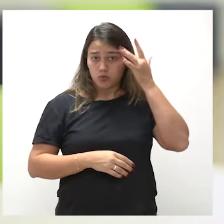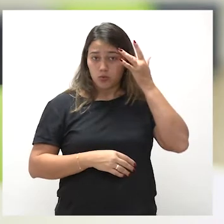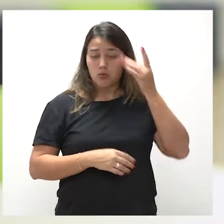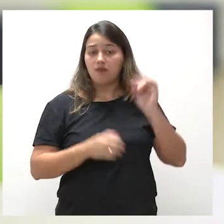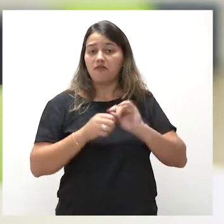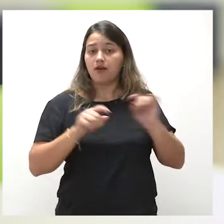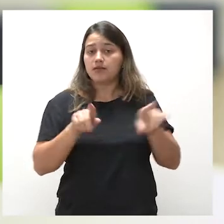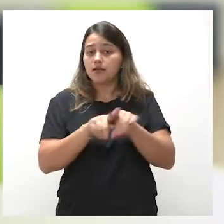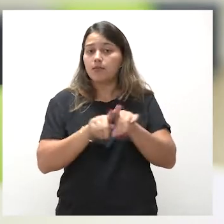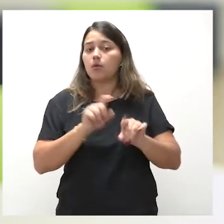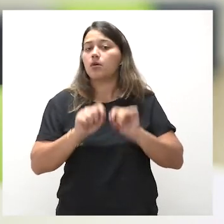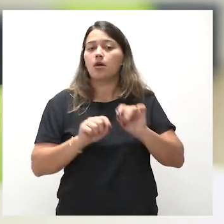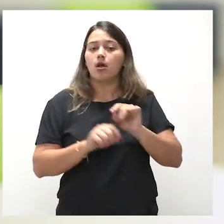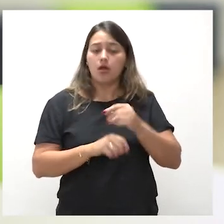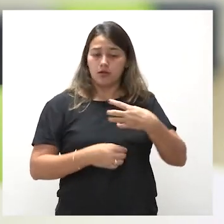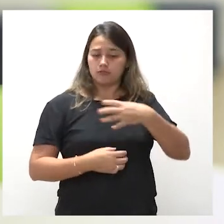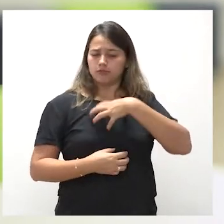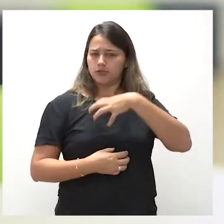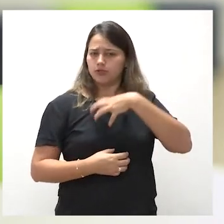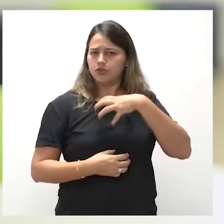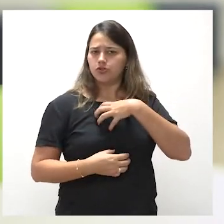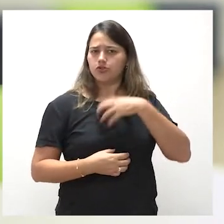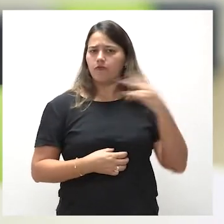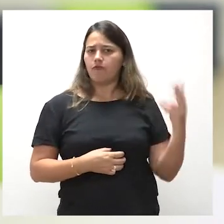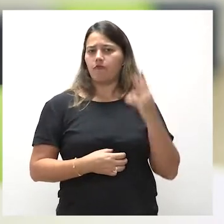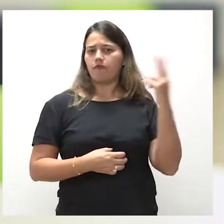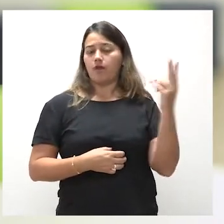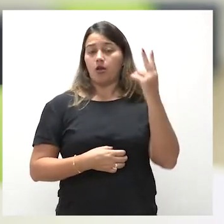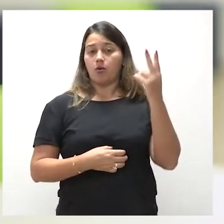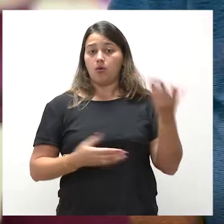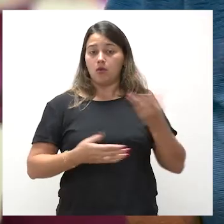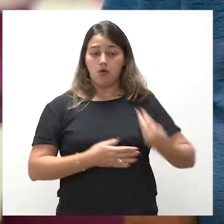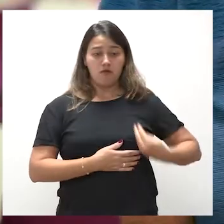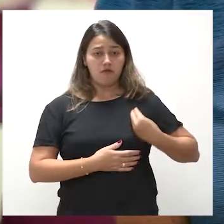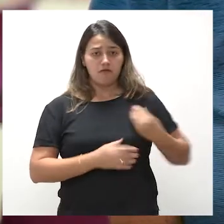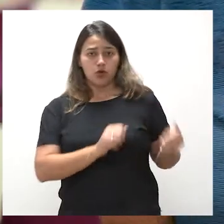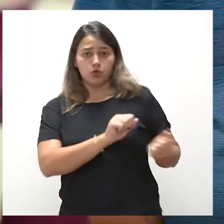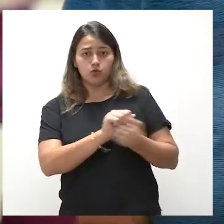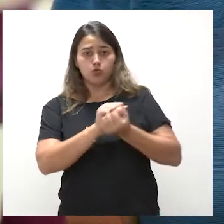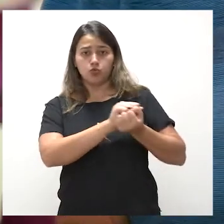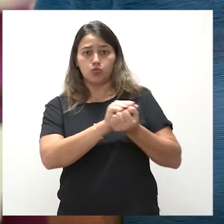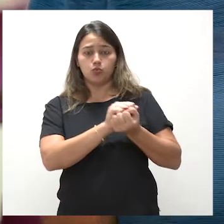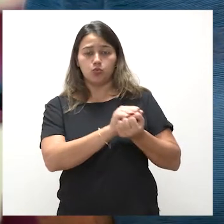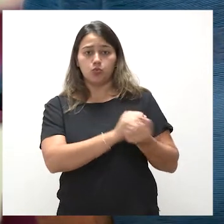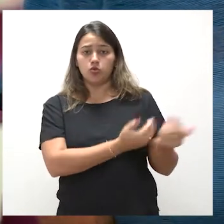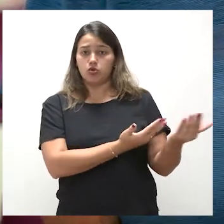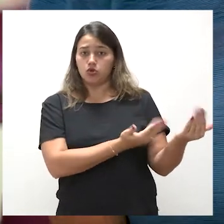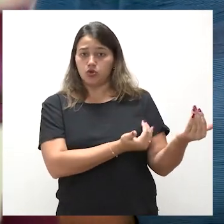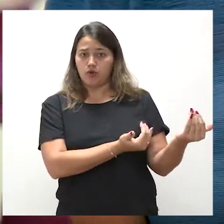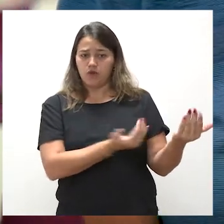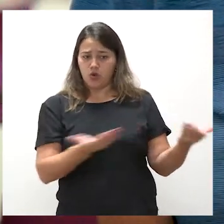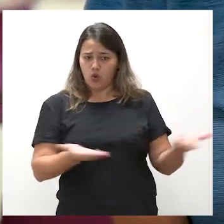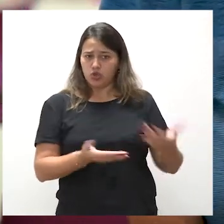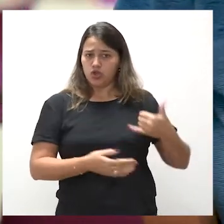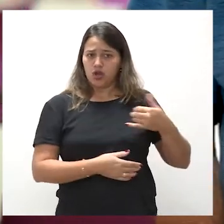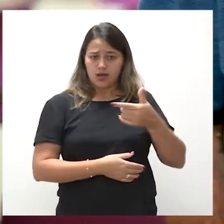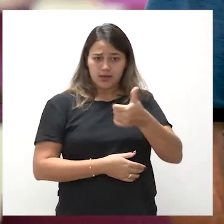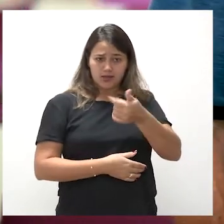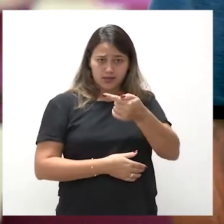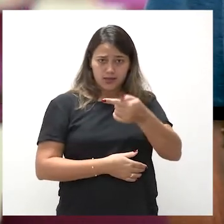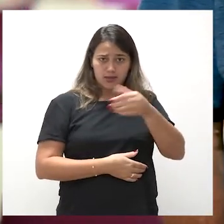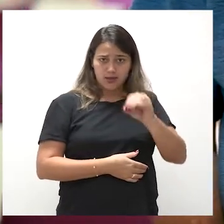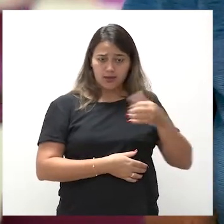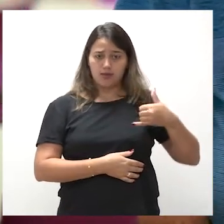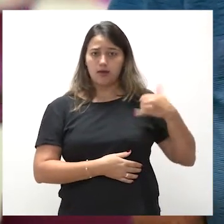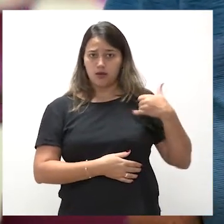E isso faz com que a gente também se sinta valorizado. Então, conviver com esses jovens, com os meus 70